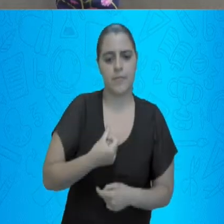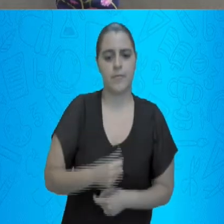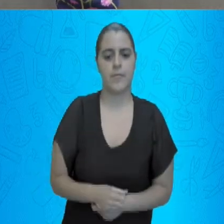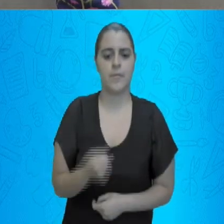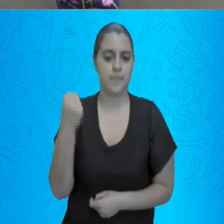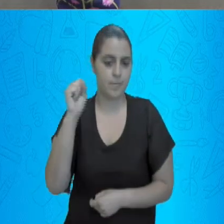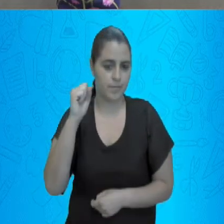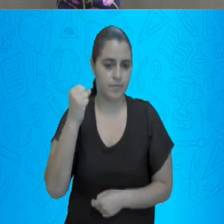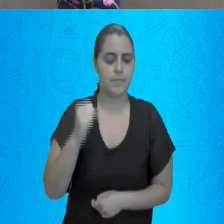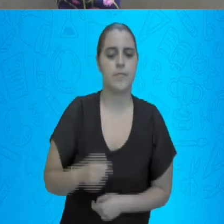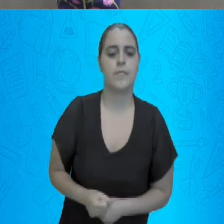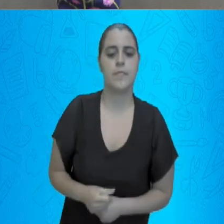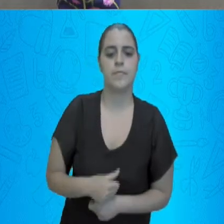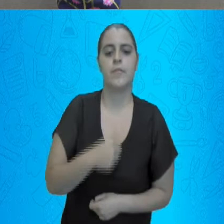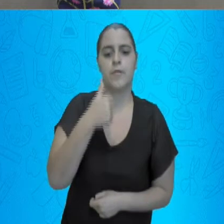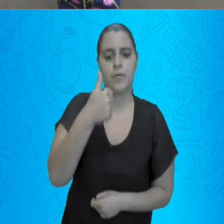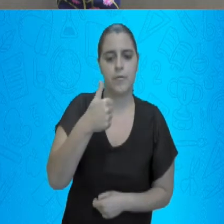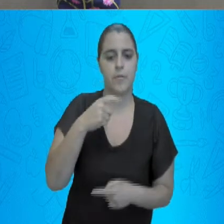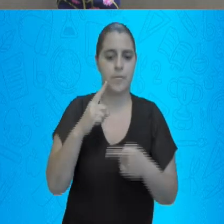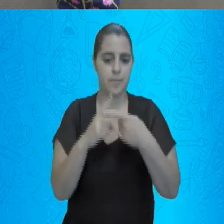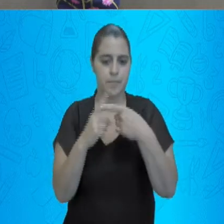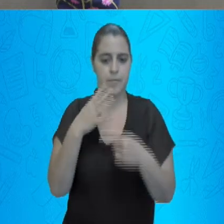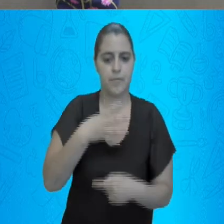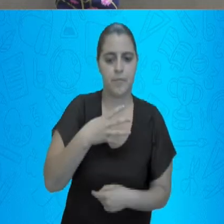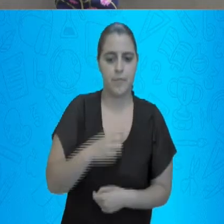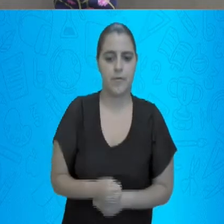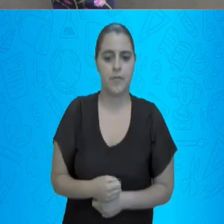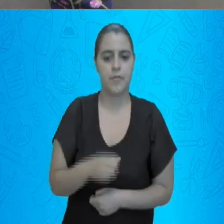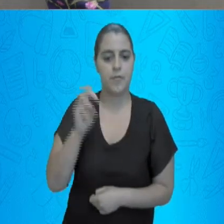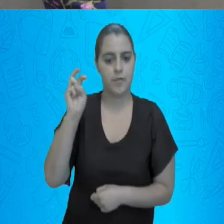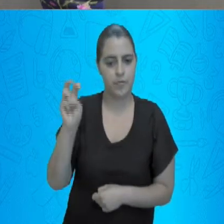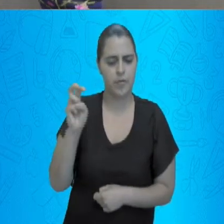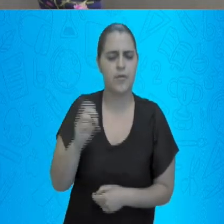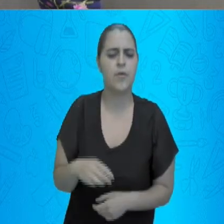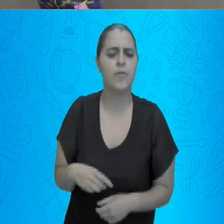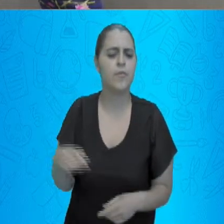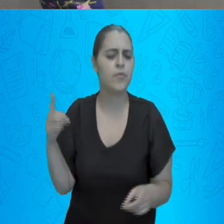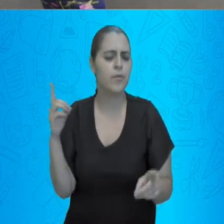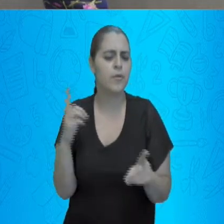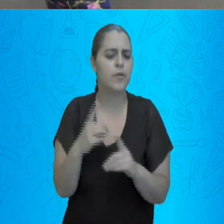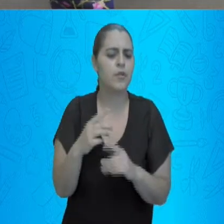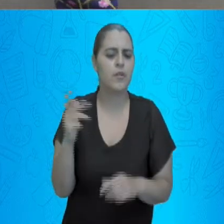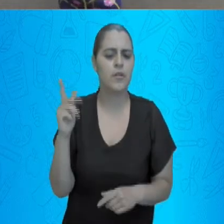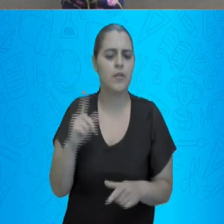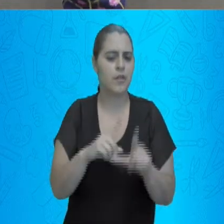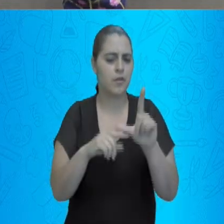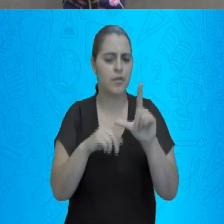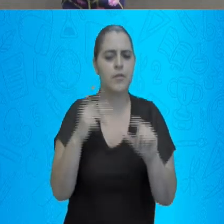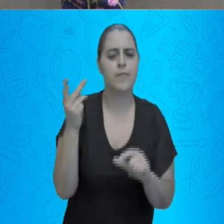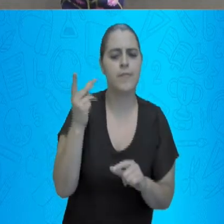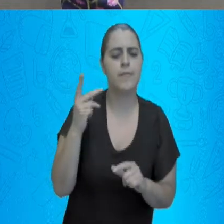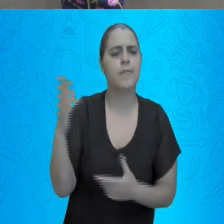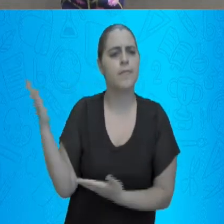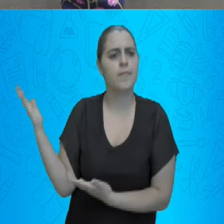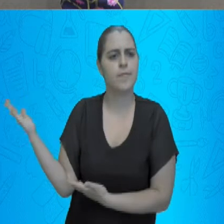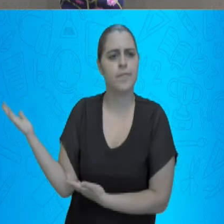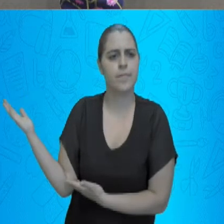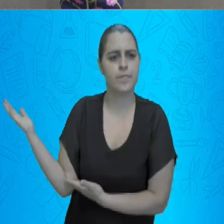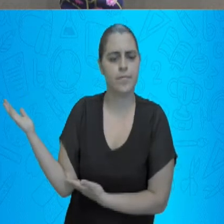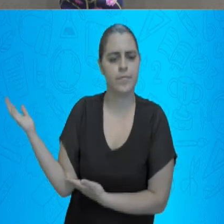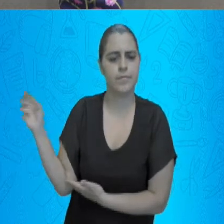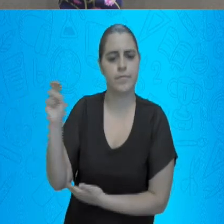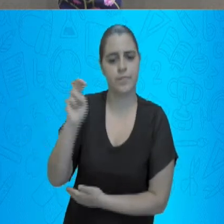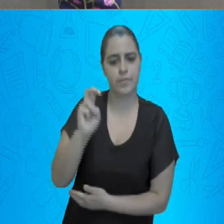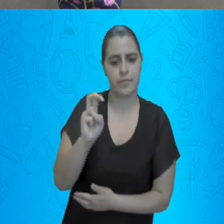8. 1 mais 4, 5. Onde está a letra H? Está aqui. Então, deu o número